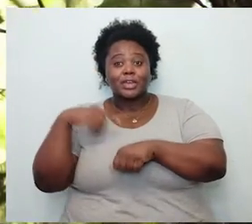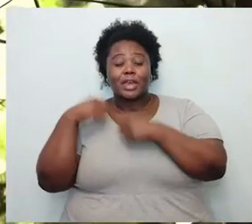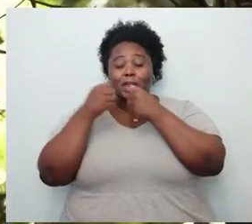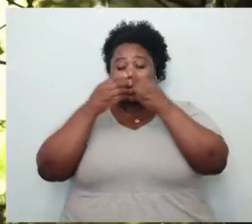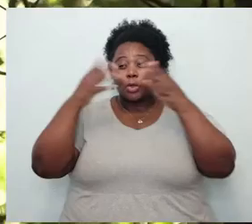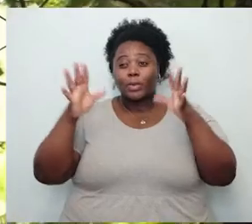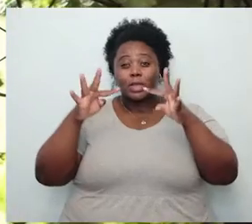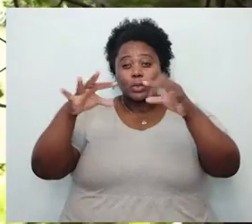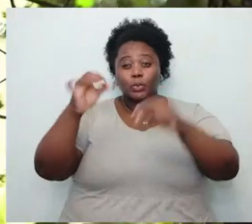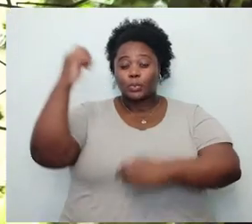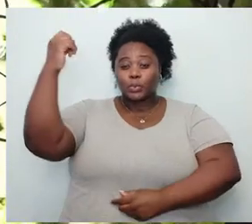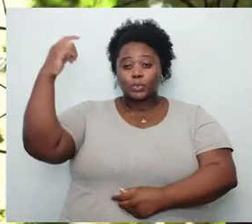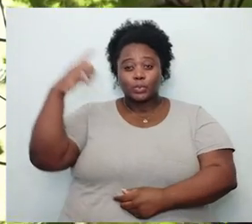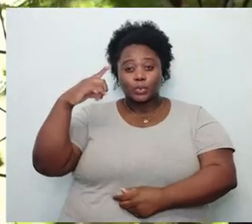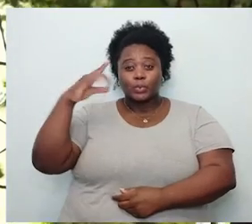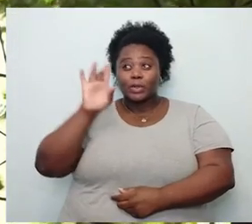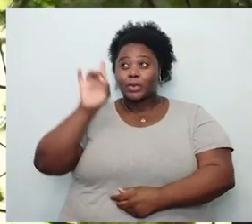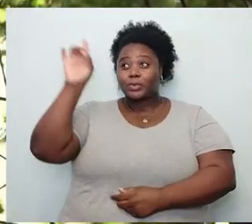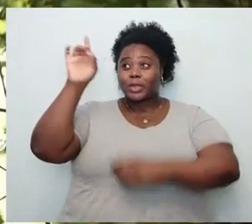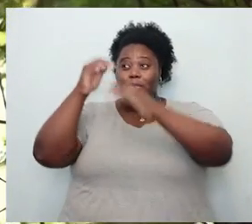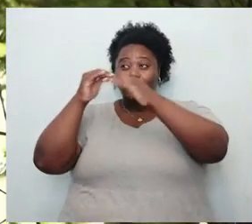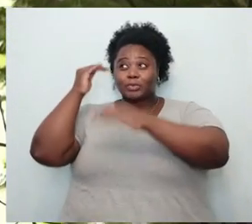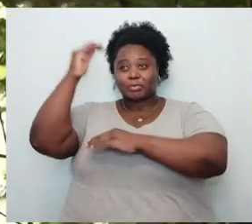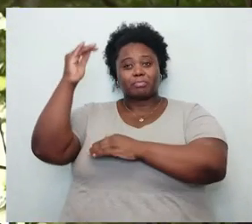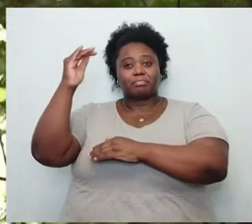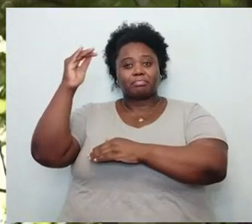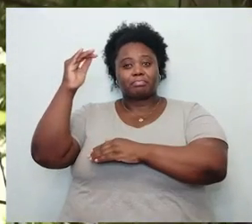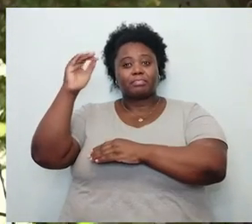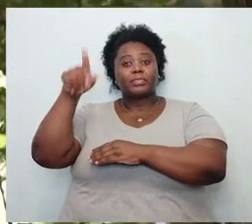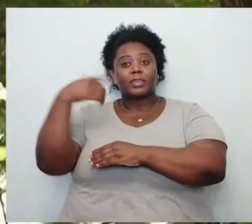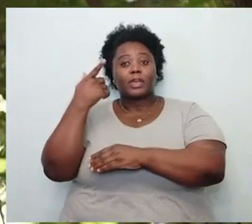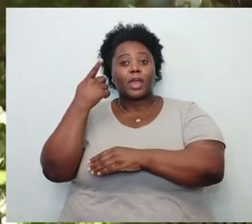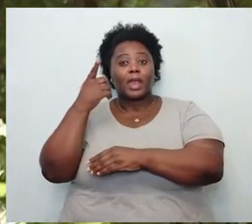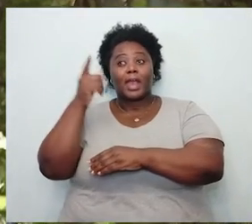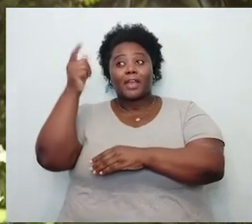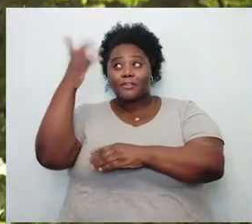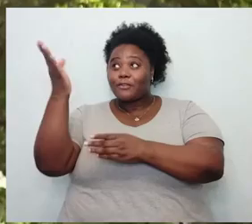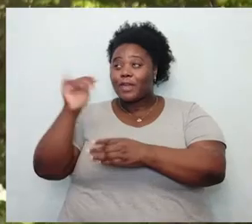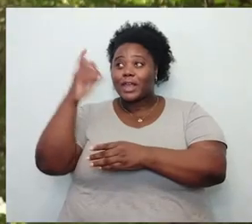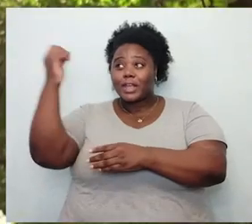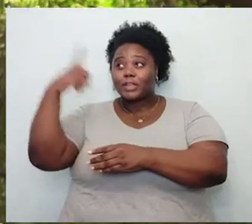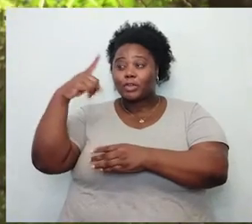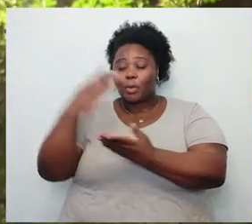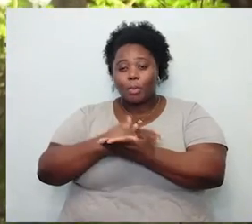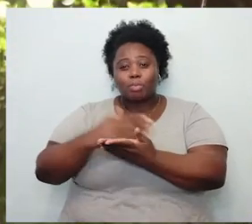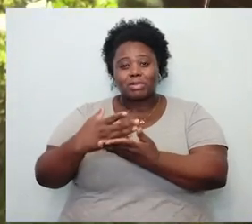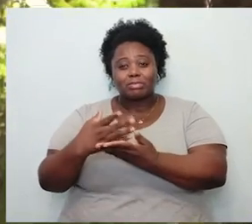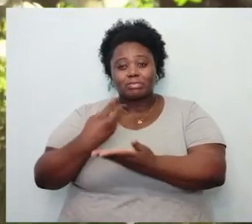tudo o sol. O Deus dos deuses. Vei sol, princípio vital.